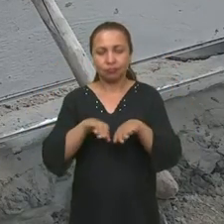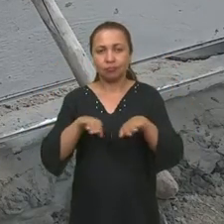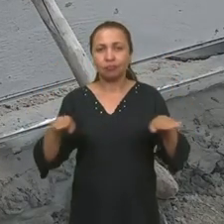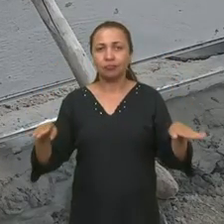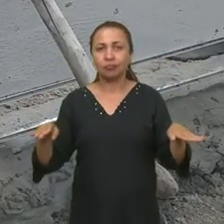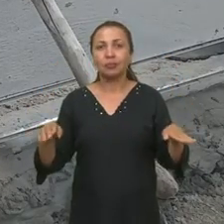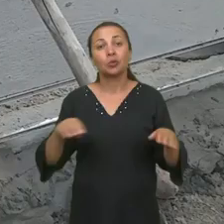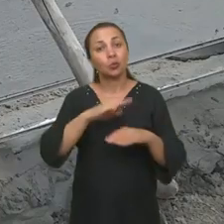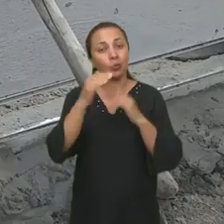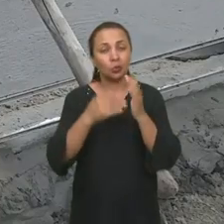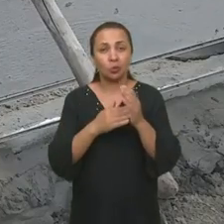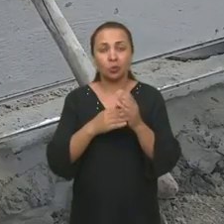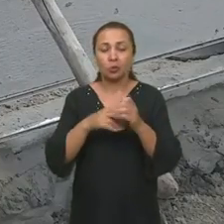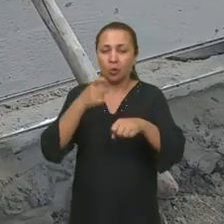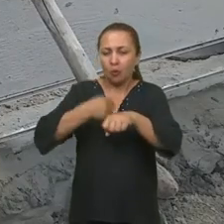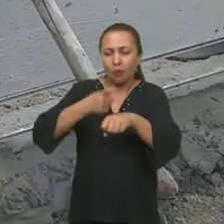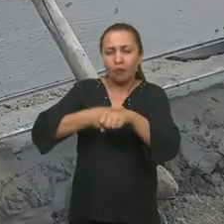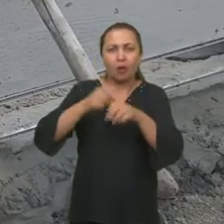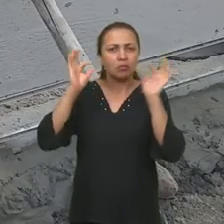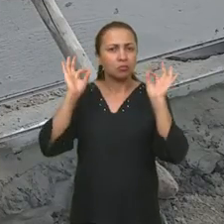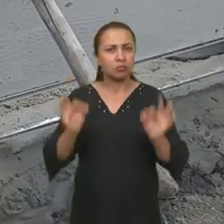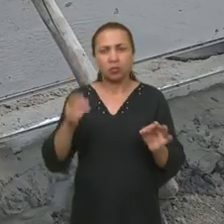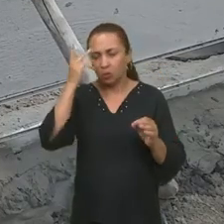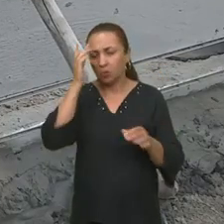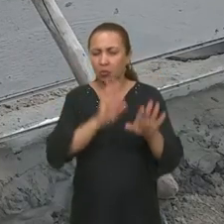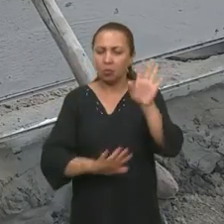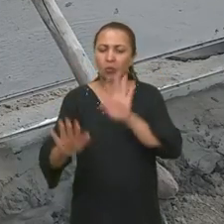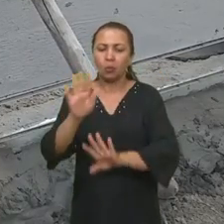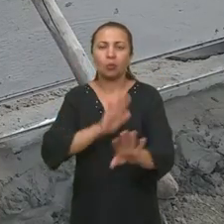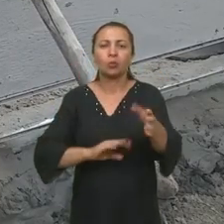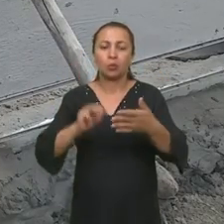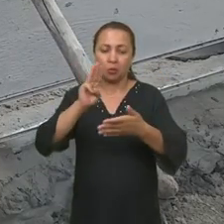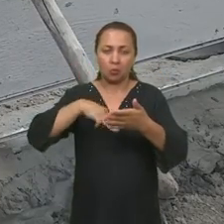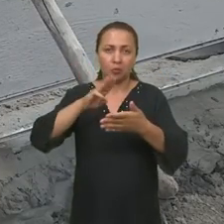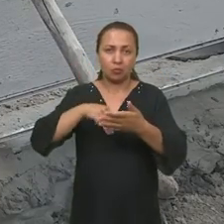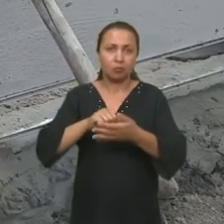todas com a ferragem adequada para proteger o material.